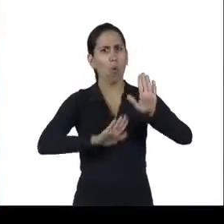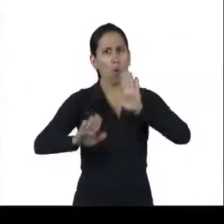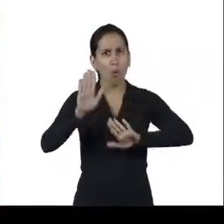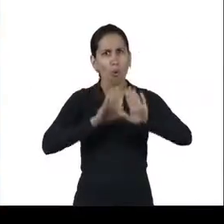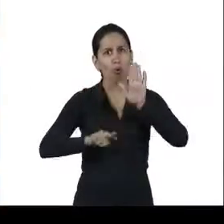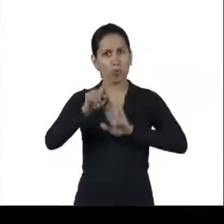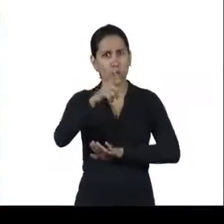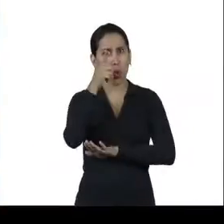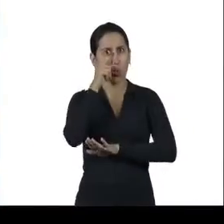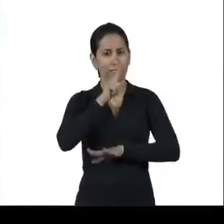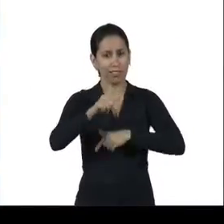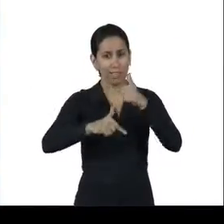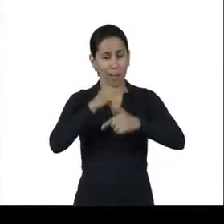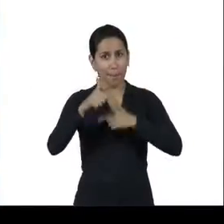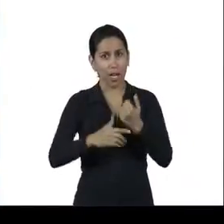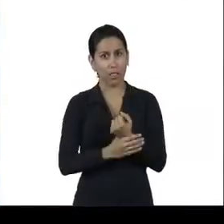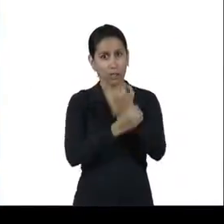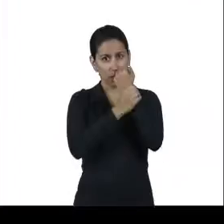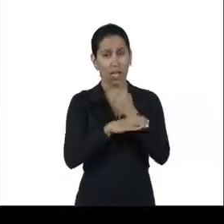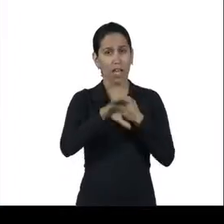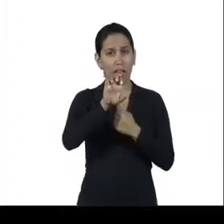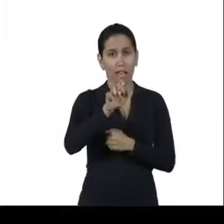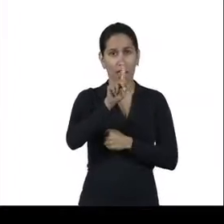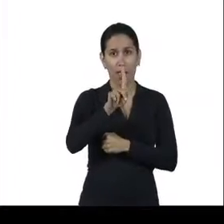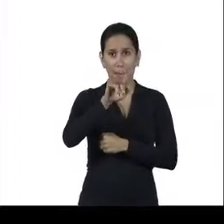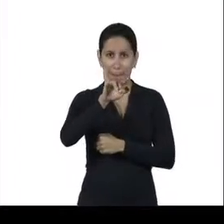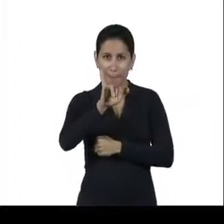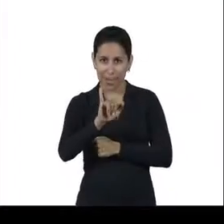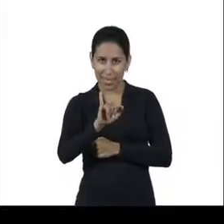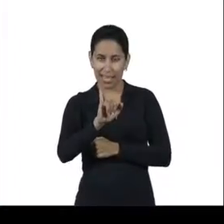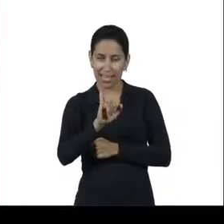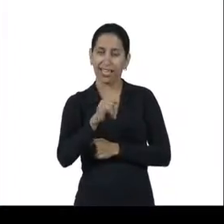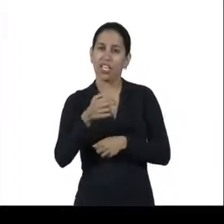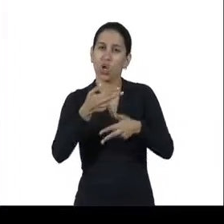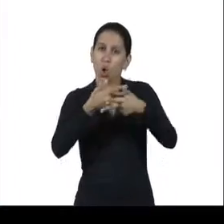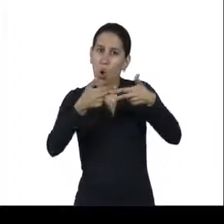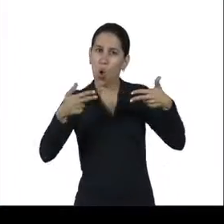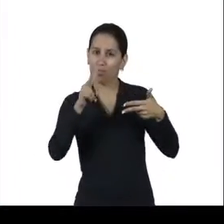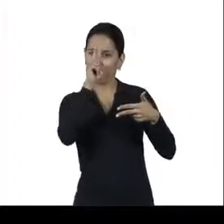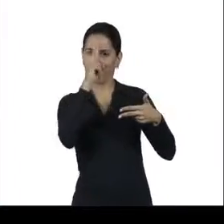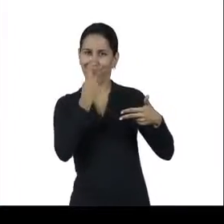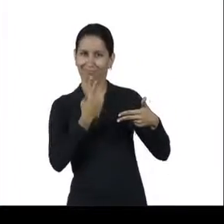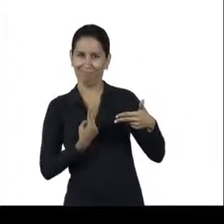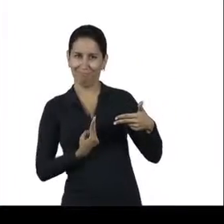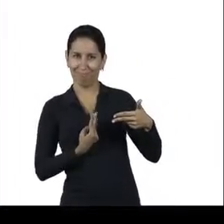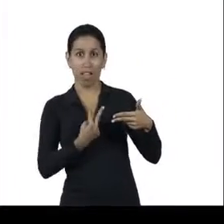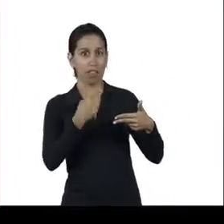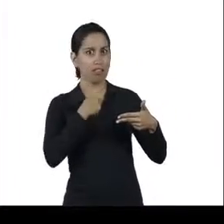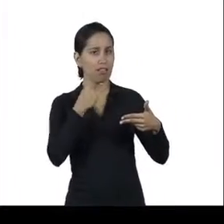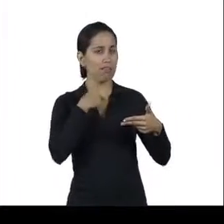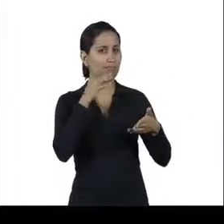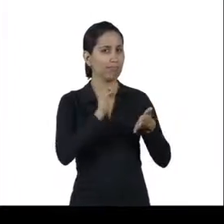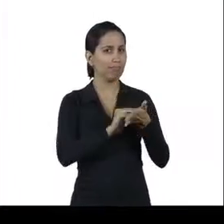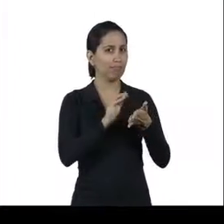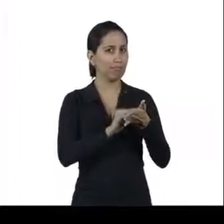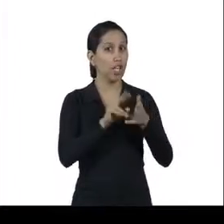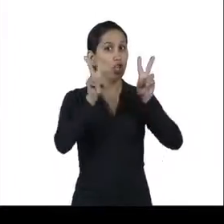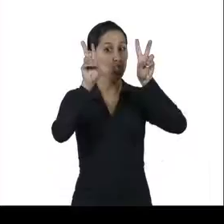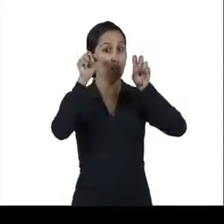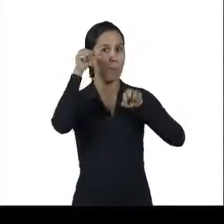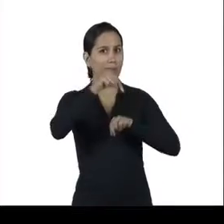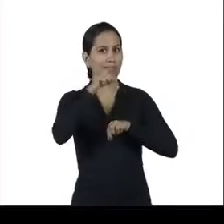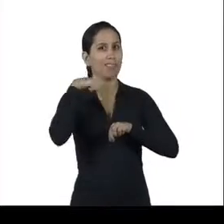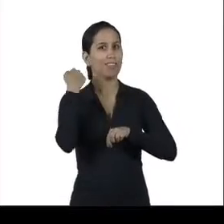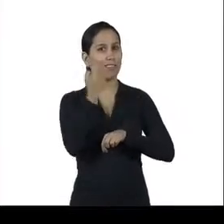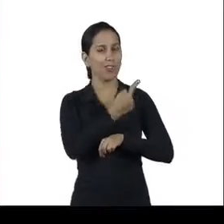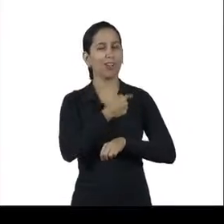você fazer o serviço com segurança, os EPIs, equipamentos de proteção individual, não podem ficar de fora. E é sobre eles que a gente vai falar